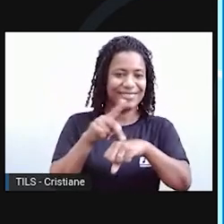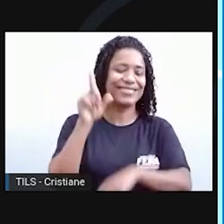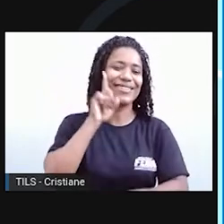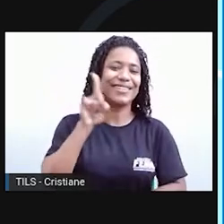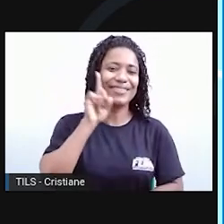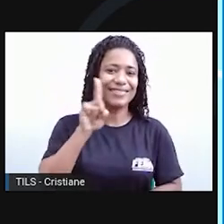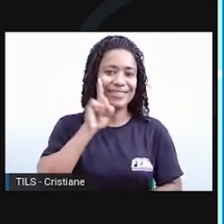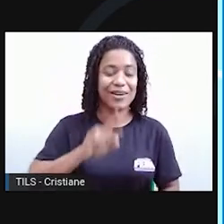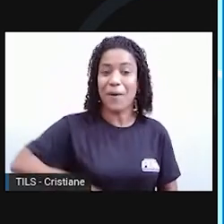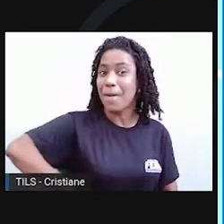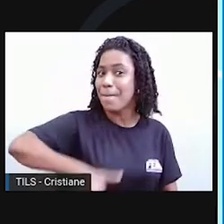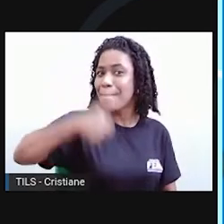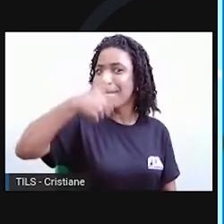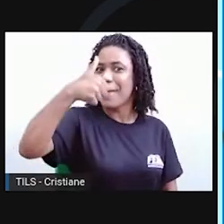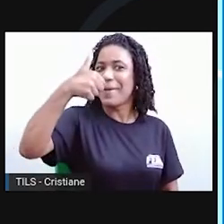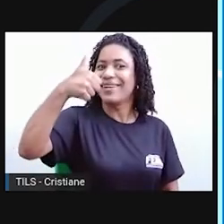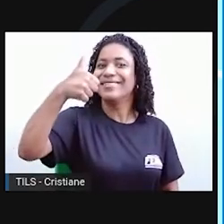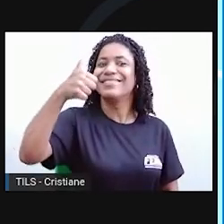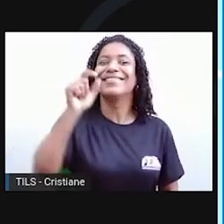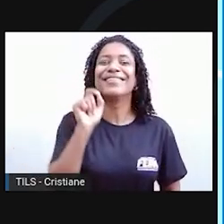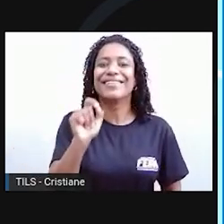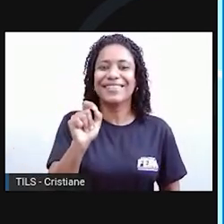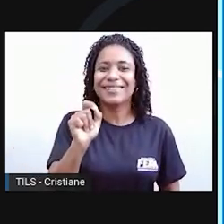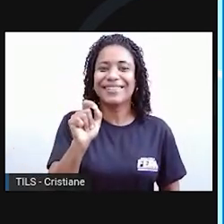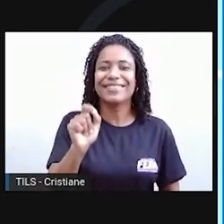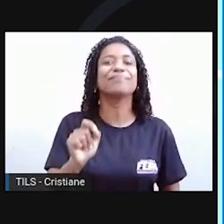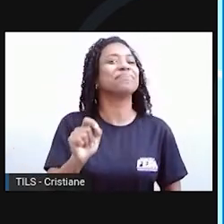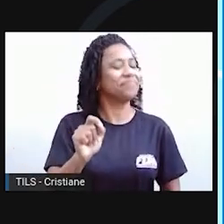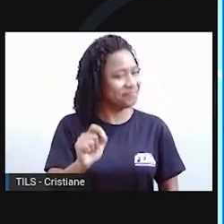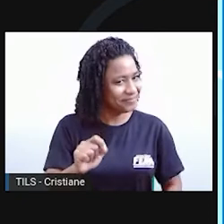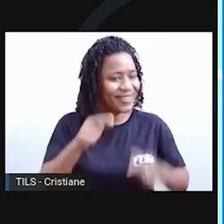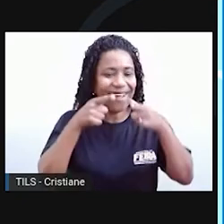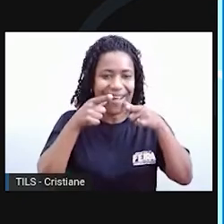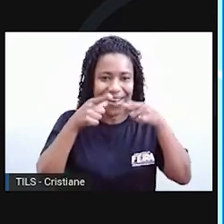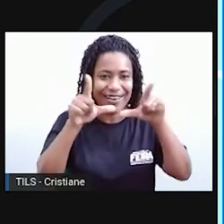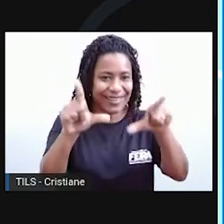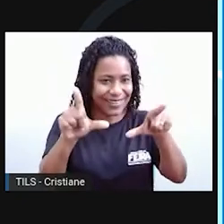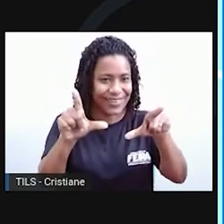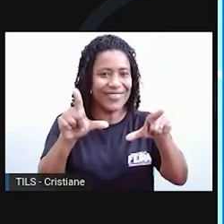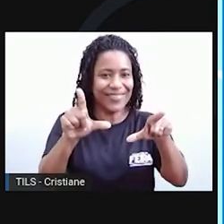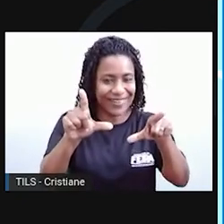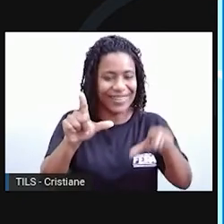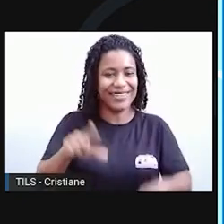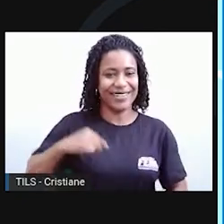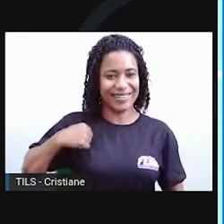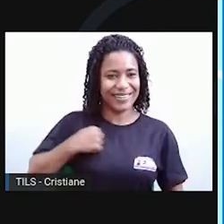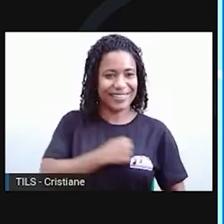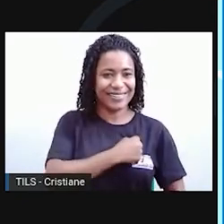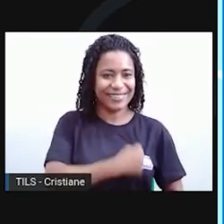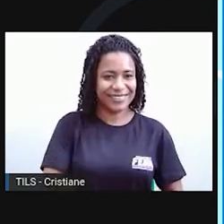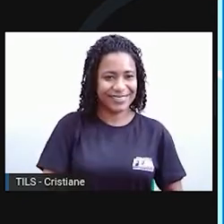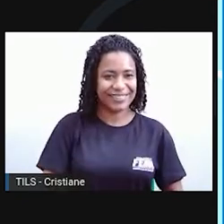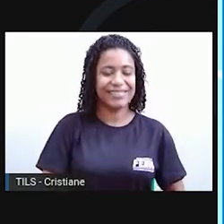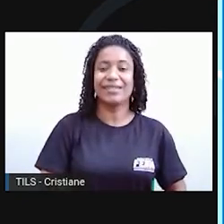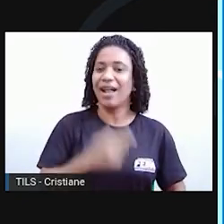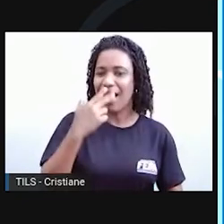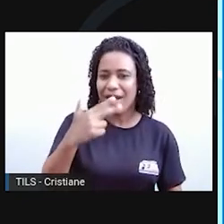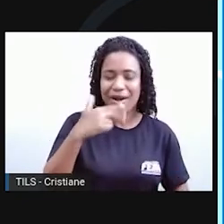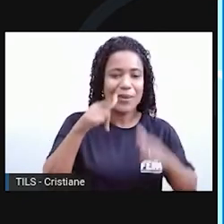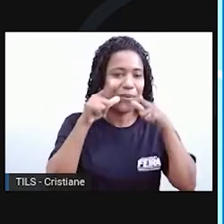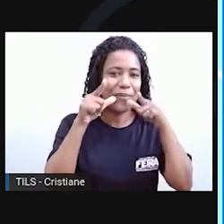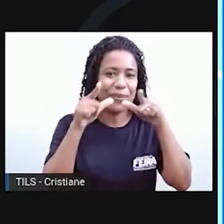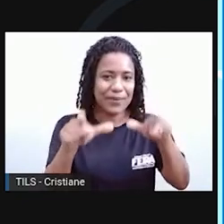primeiríssimo lugar está o idioma mandarim. Talvez não seja surpresa para ninguém, já que a China é